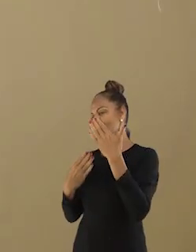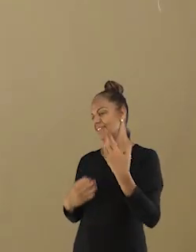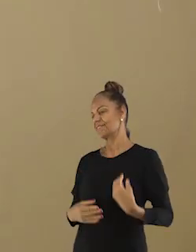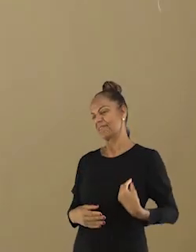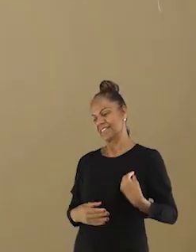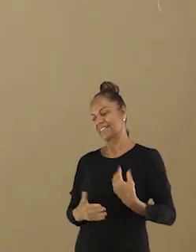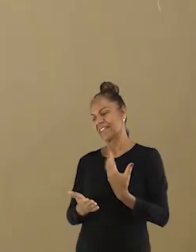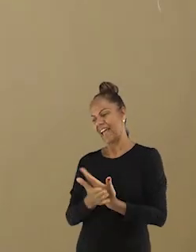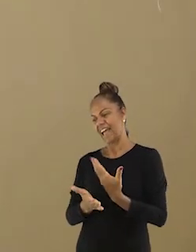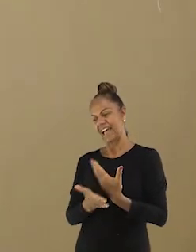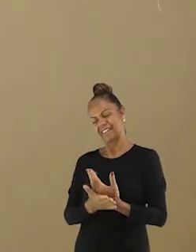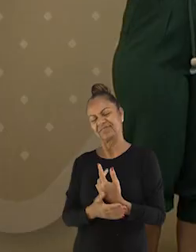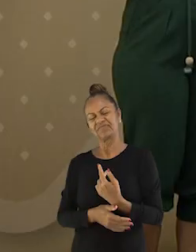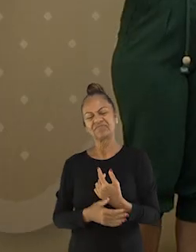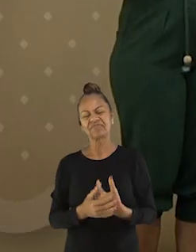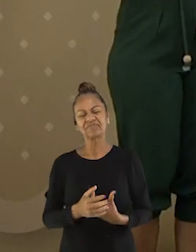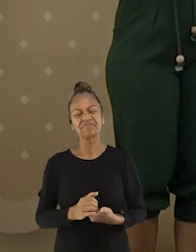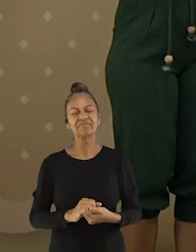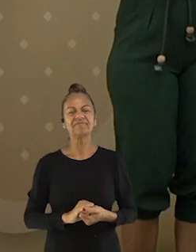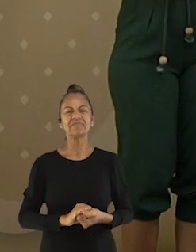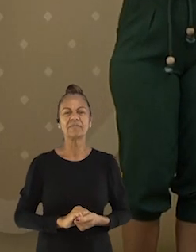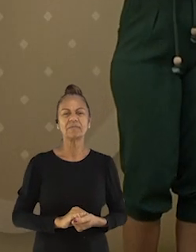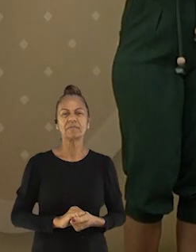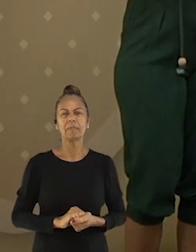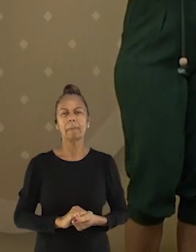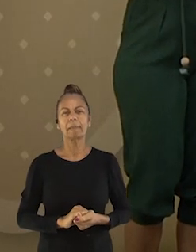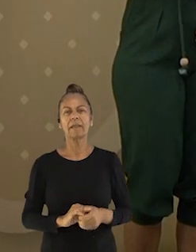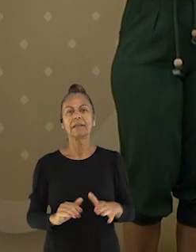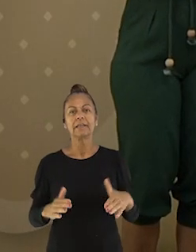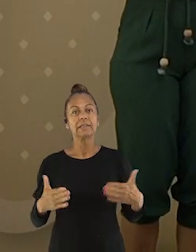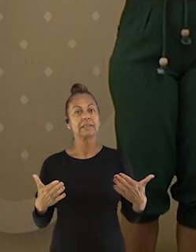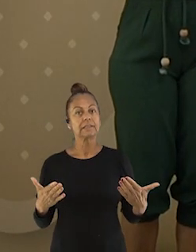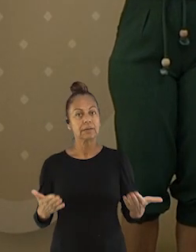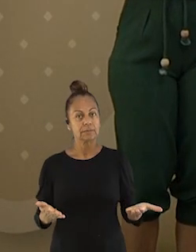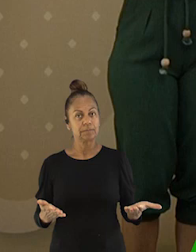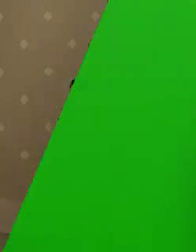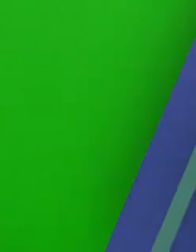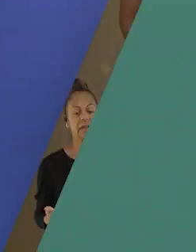Eu que agradeço estar aqui hoje participando da sua aula. Muito obrigada.